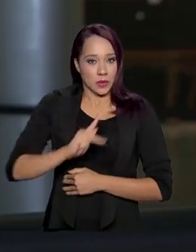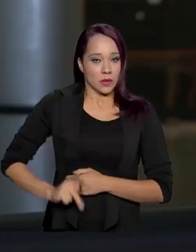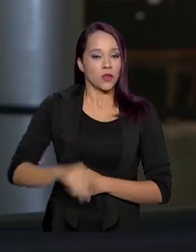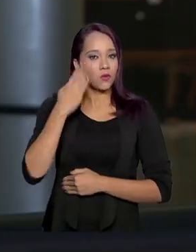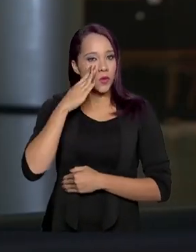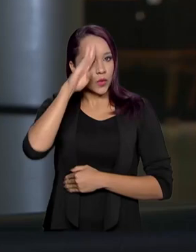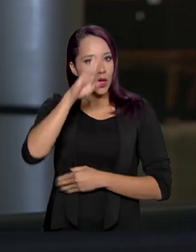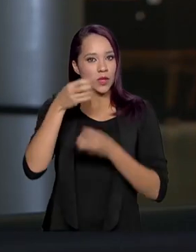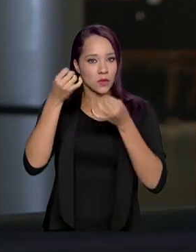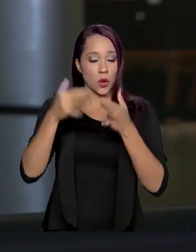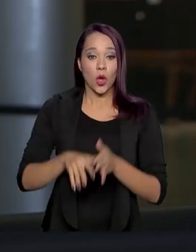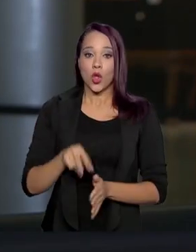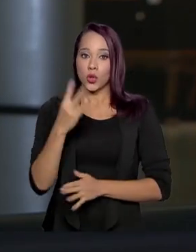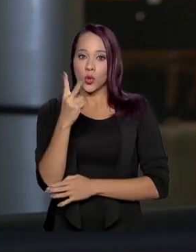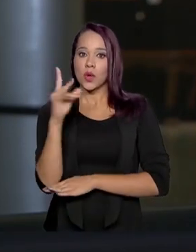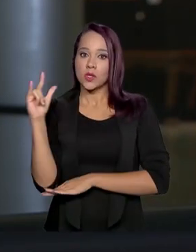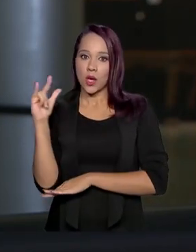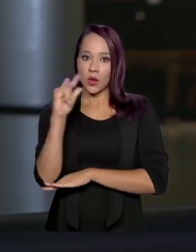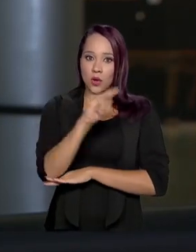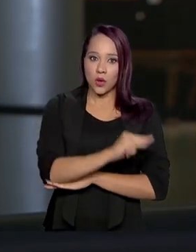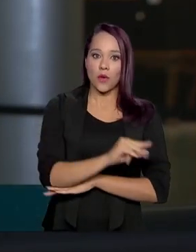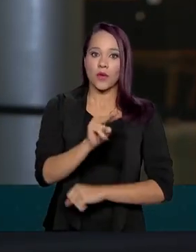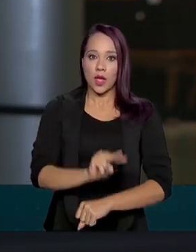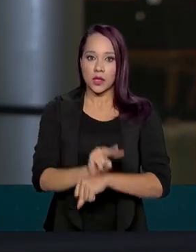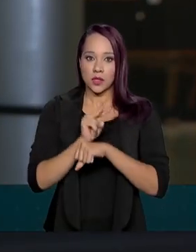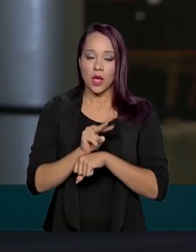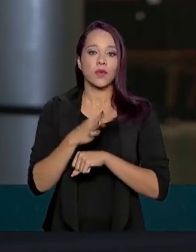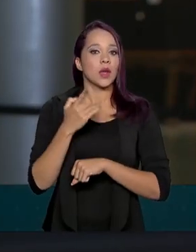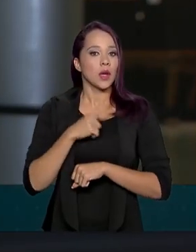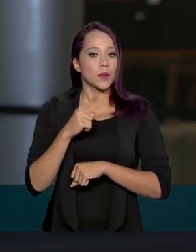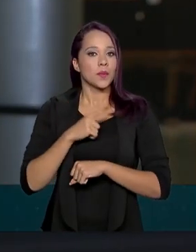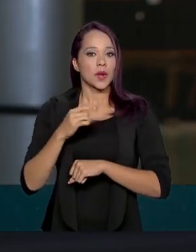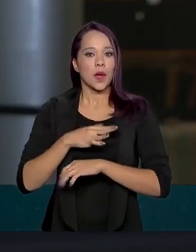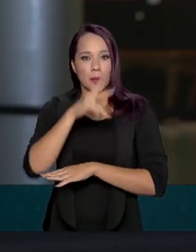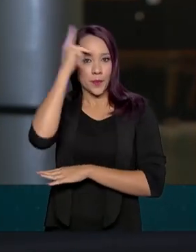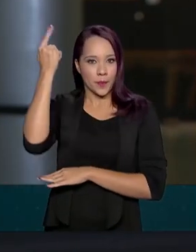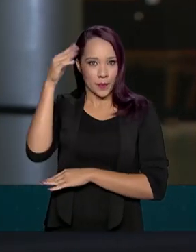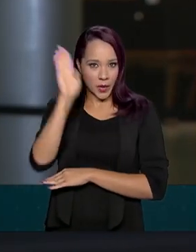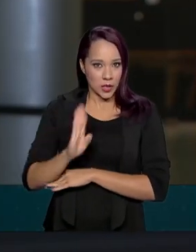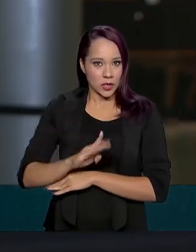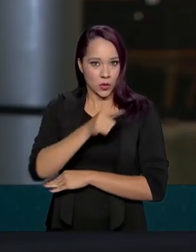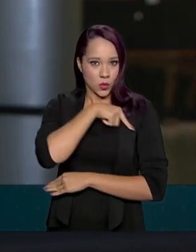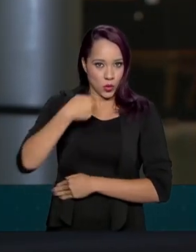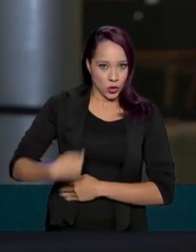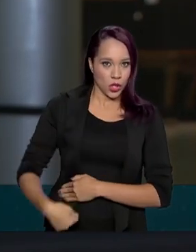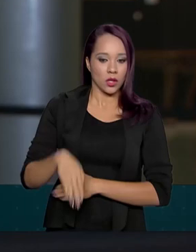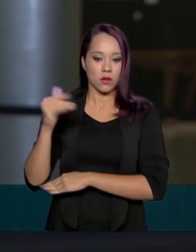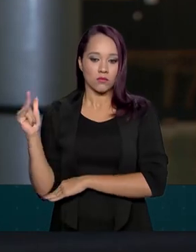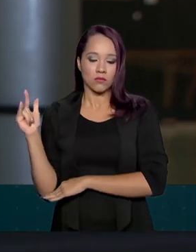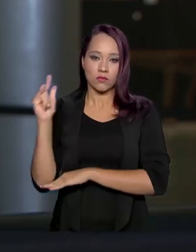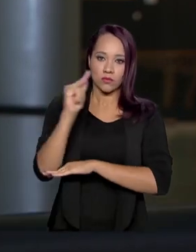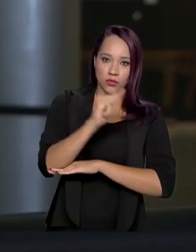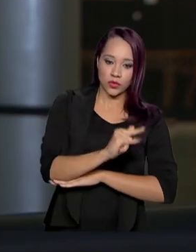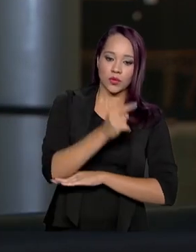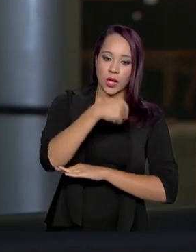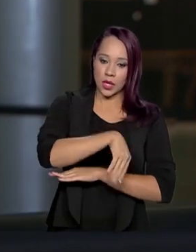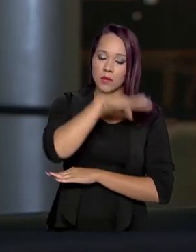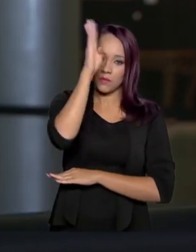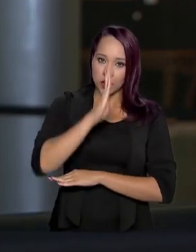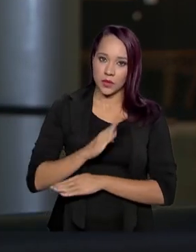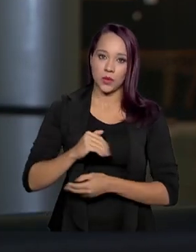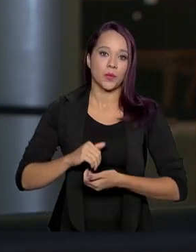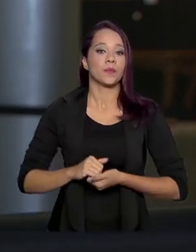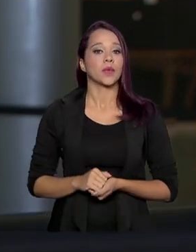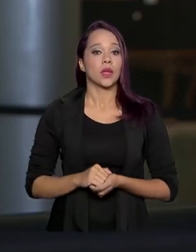cedeu duas aeronaves reserva para o resgate de brasileiros e os familiares desses brasileiros da China para o Brasil.